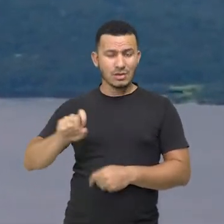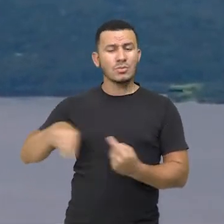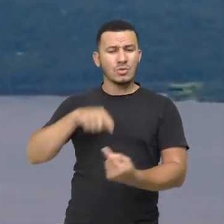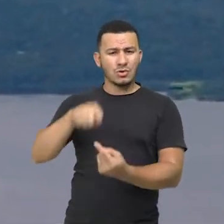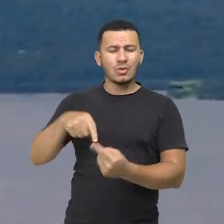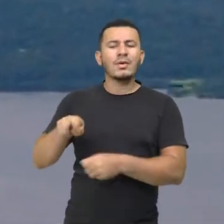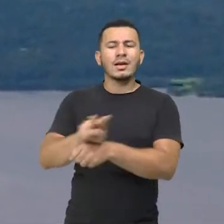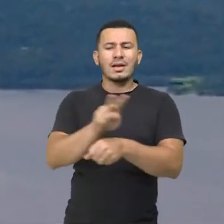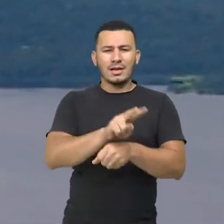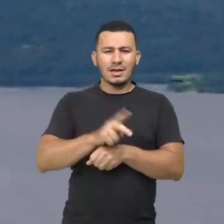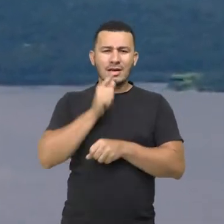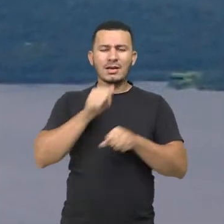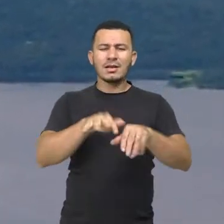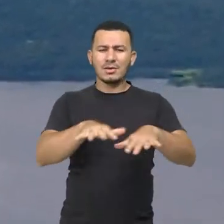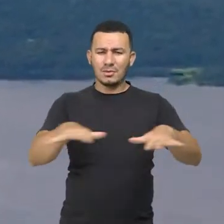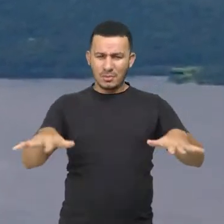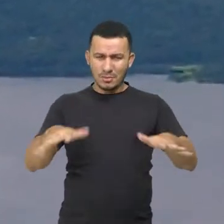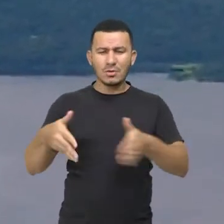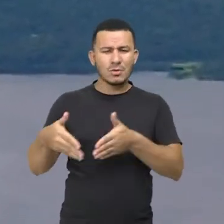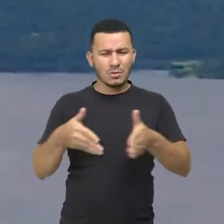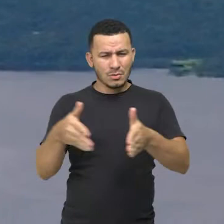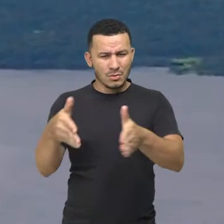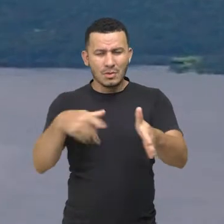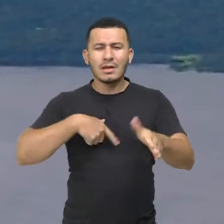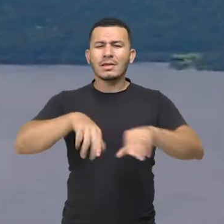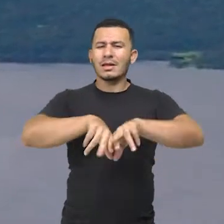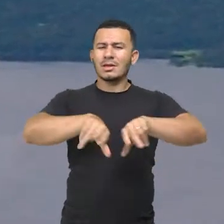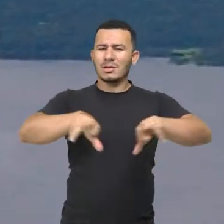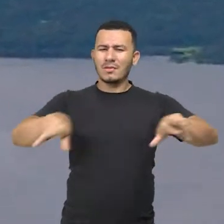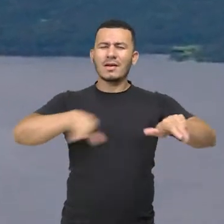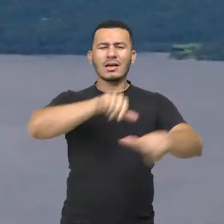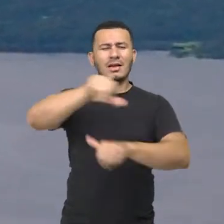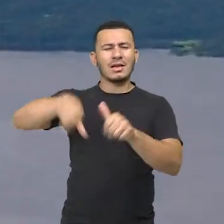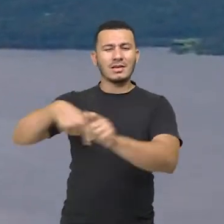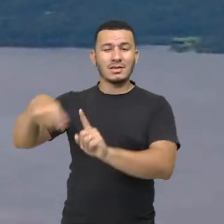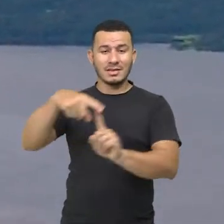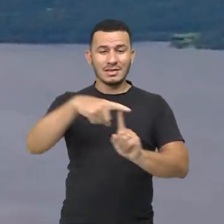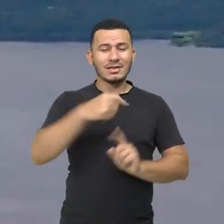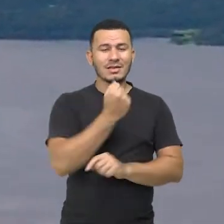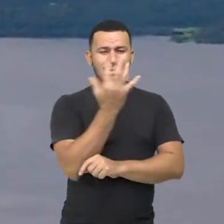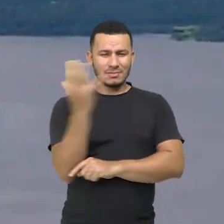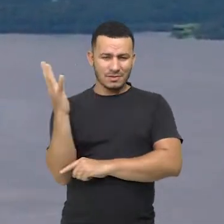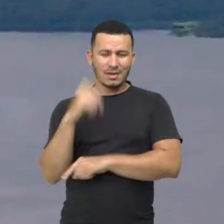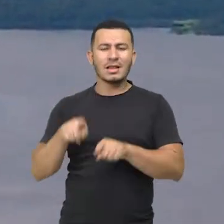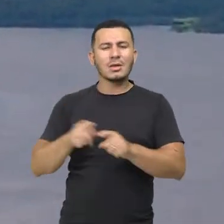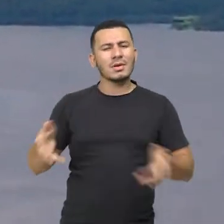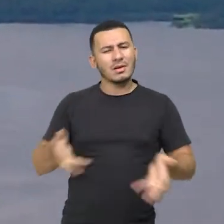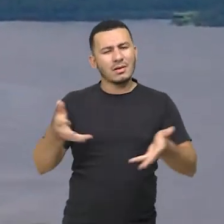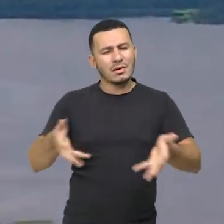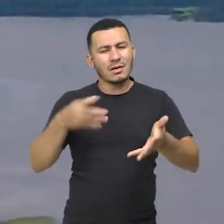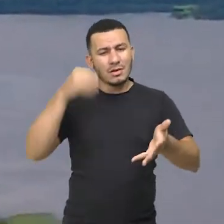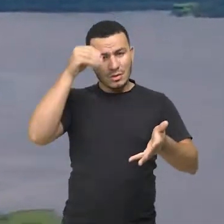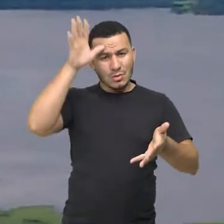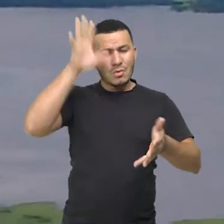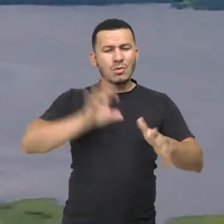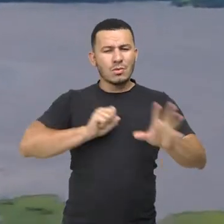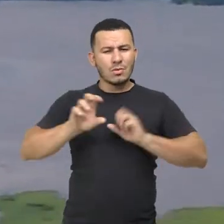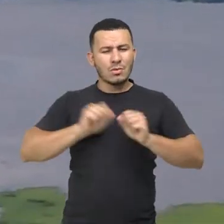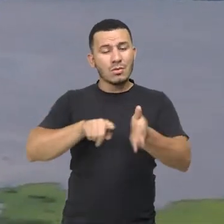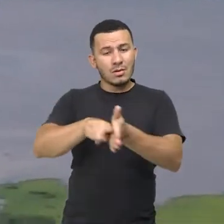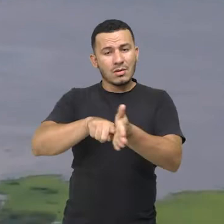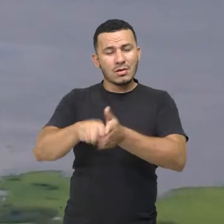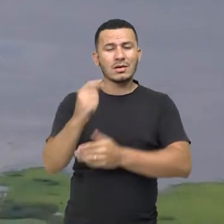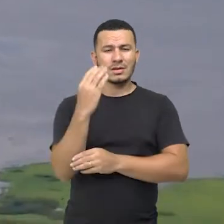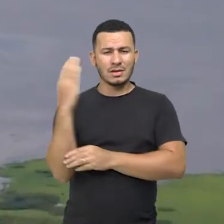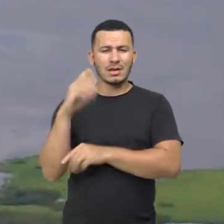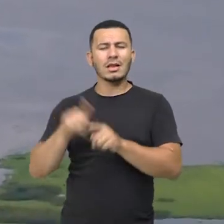arquipélago fluvial de Anavilhanas e suas diversas formações florestais, estimular a produção de conhecimento por meio da pesquisa científica e